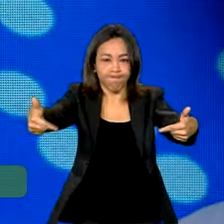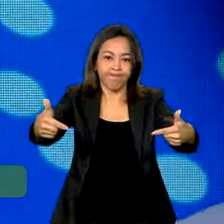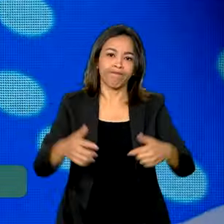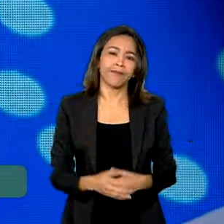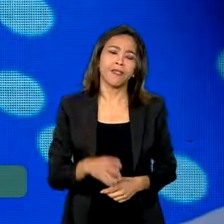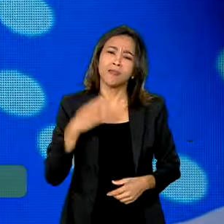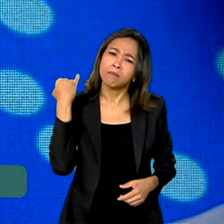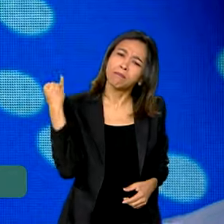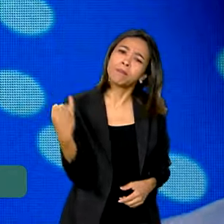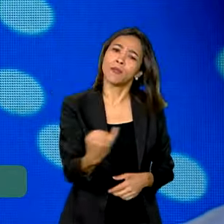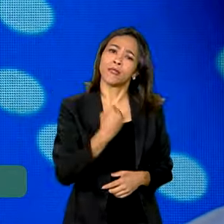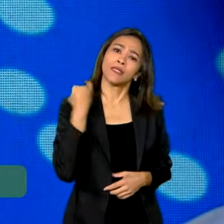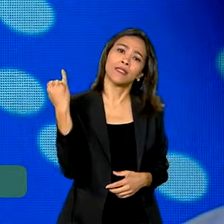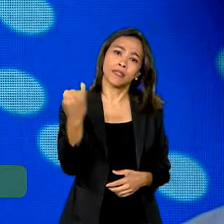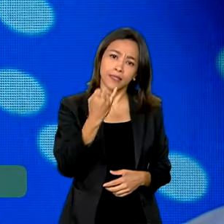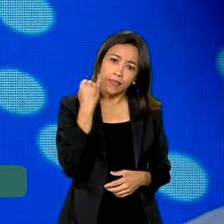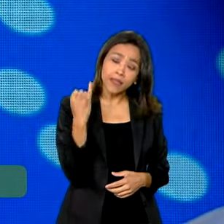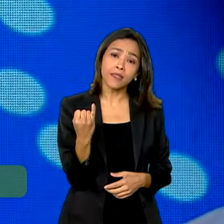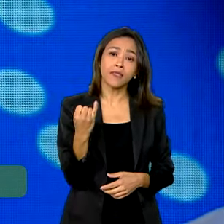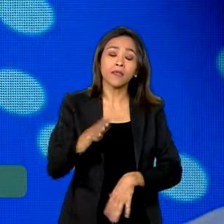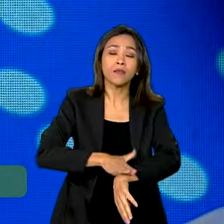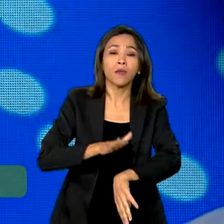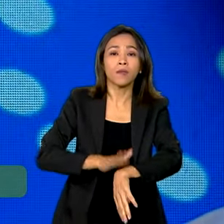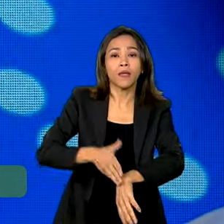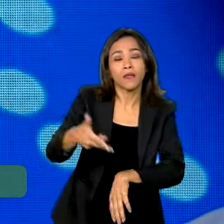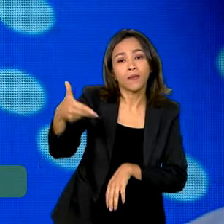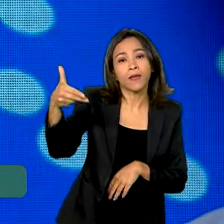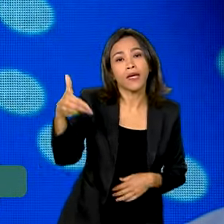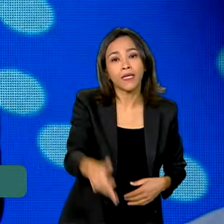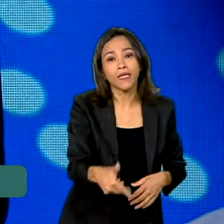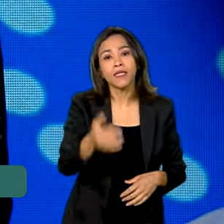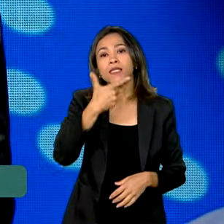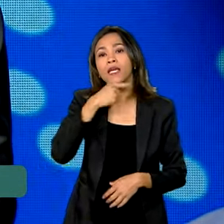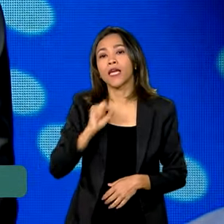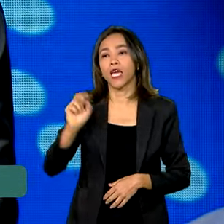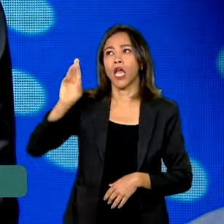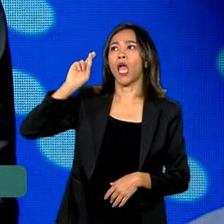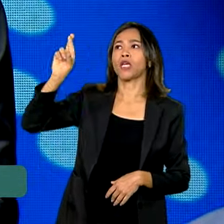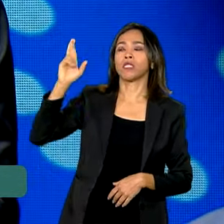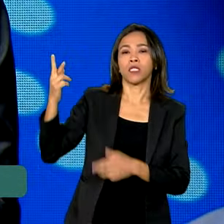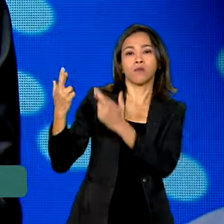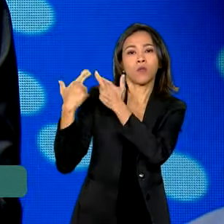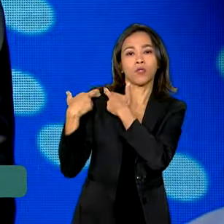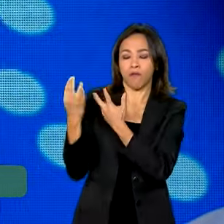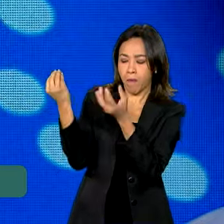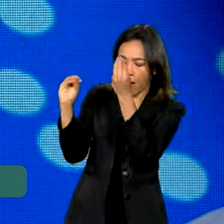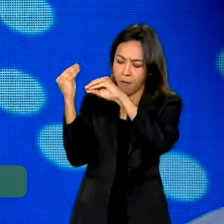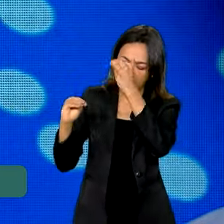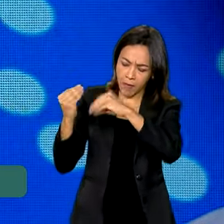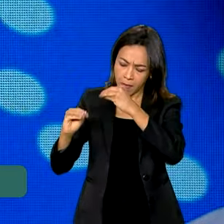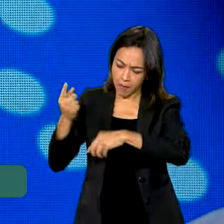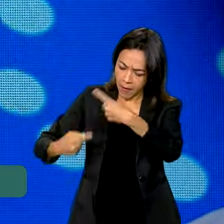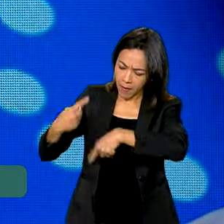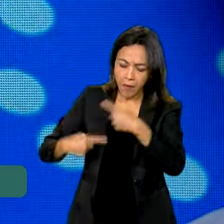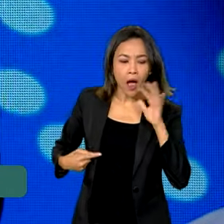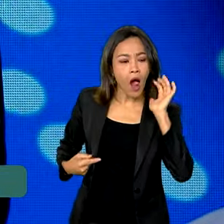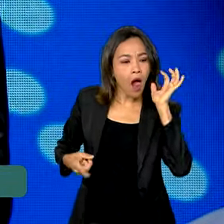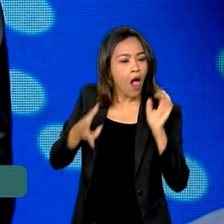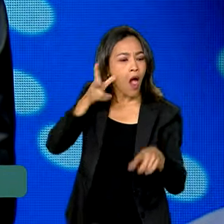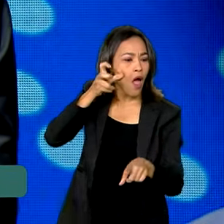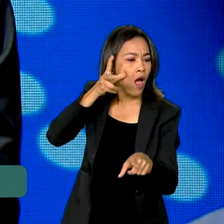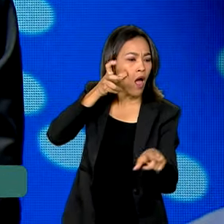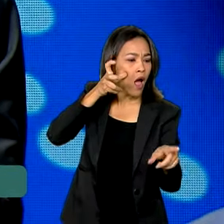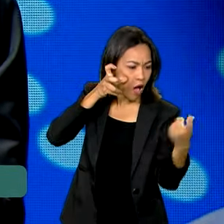é esse momento dos que elaboram as políticas públicas ouvirem demandas e